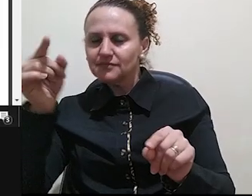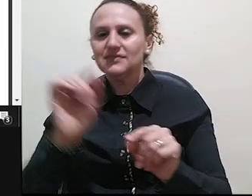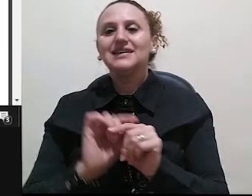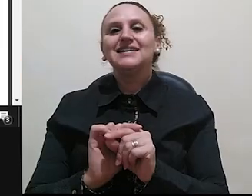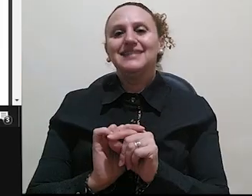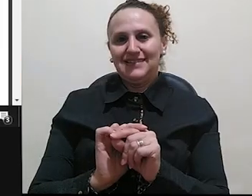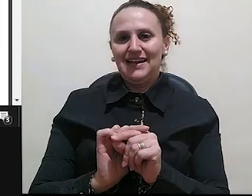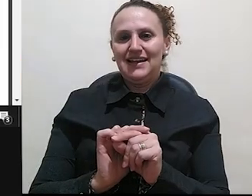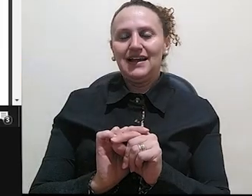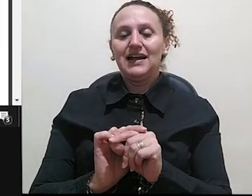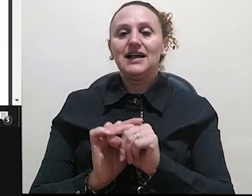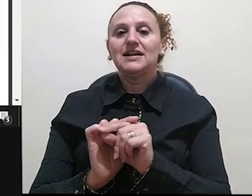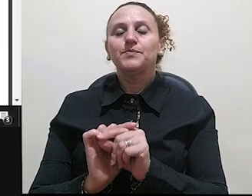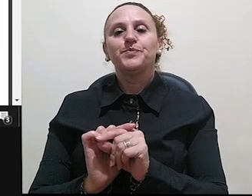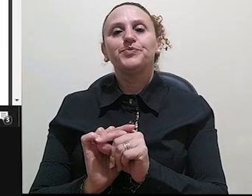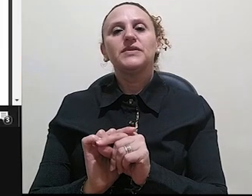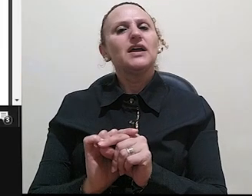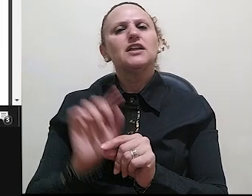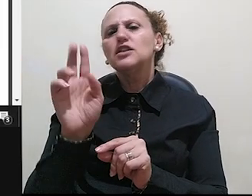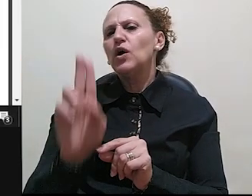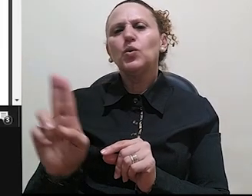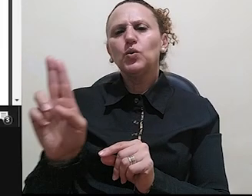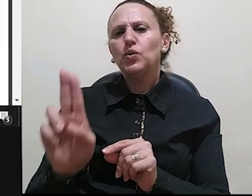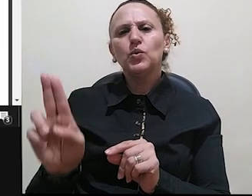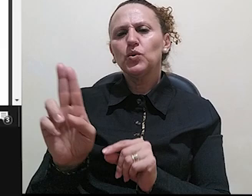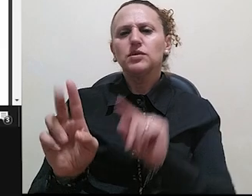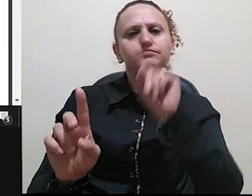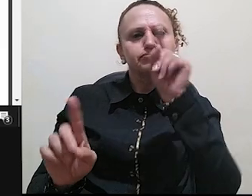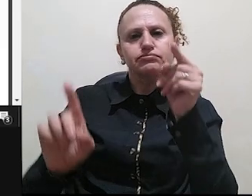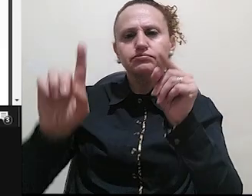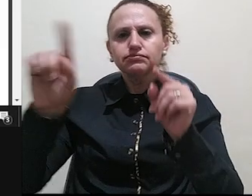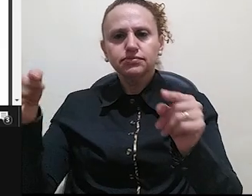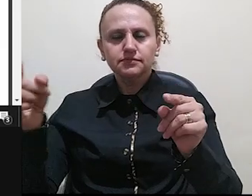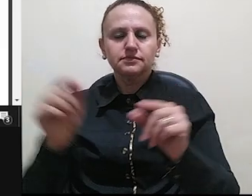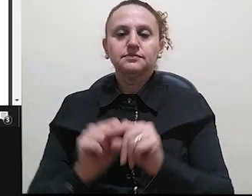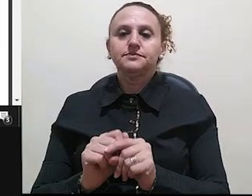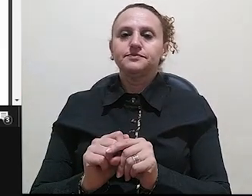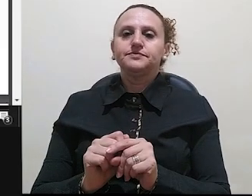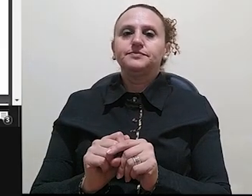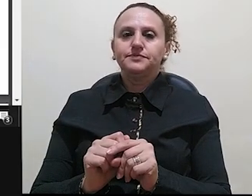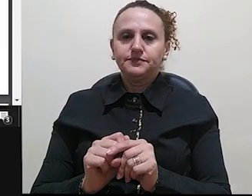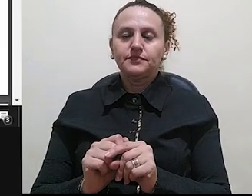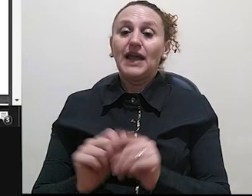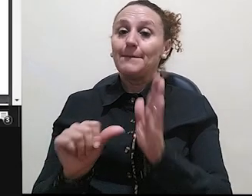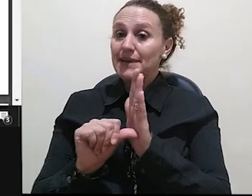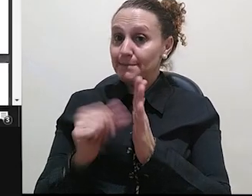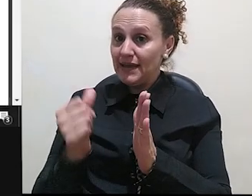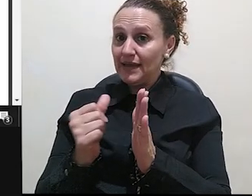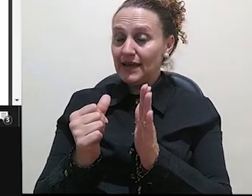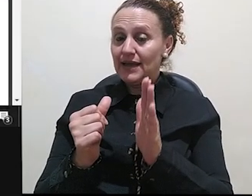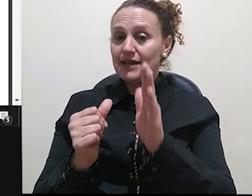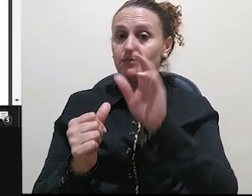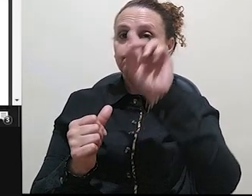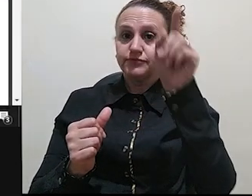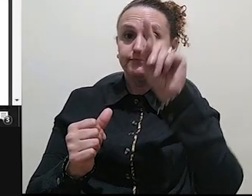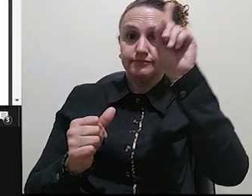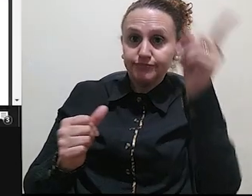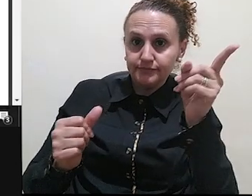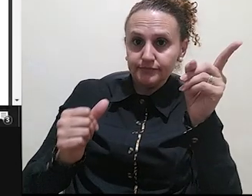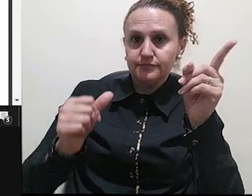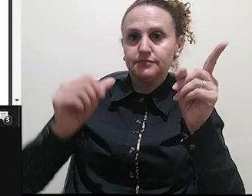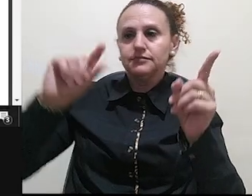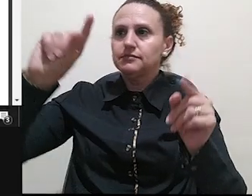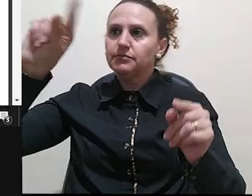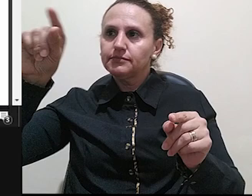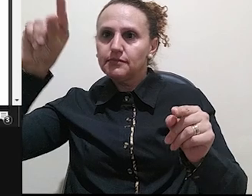simples embaixo, é o mesmo, só usa-se essa marcação. Bom, faz todo o mapeamento do texto, né,